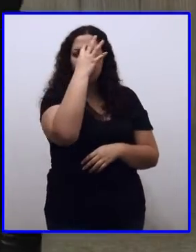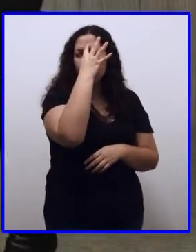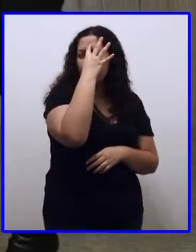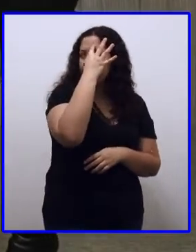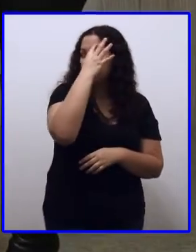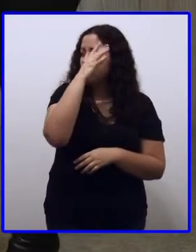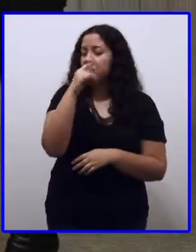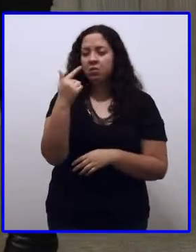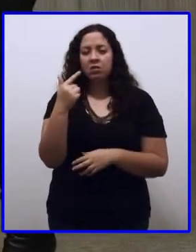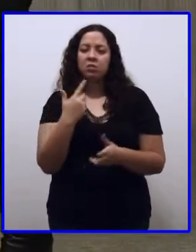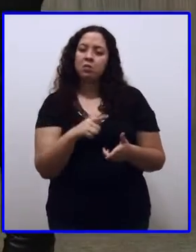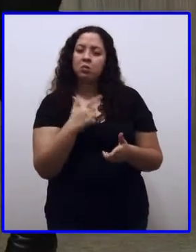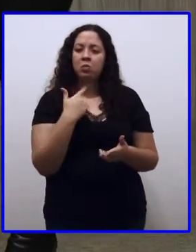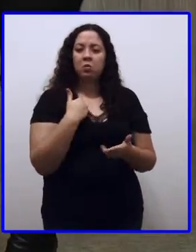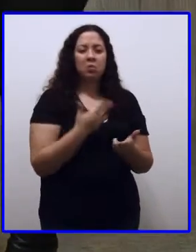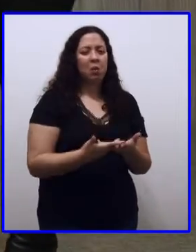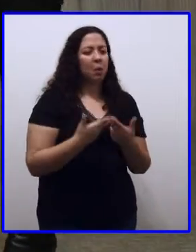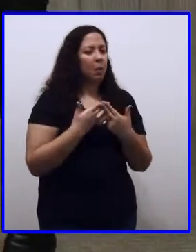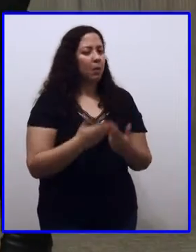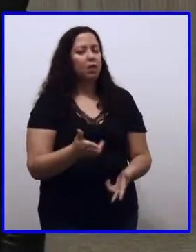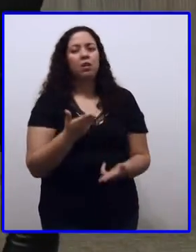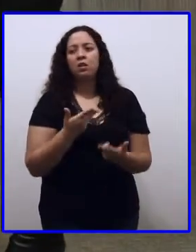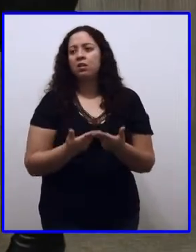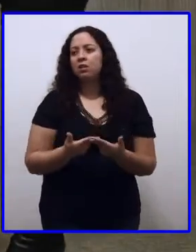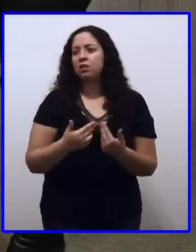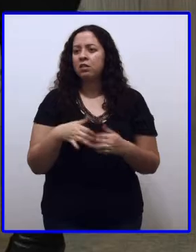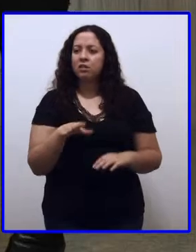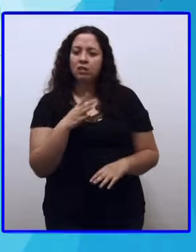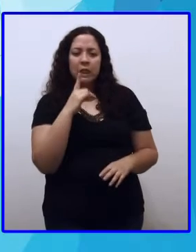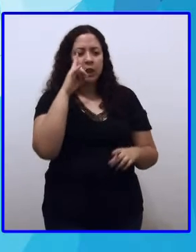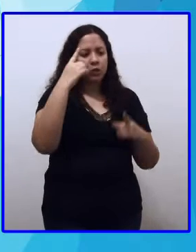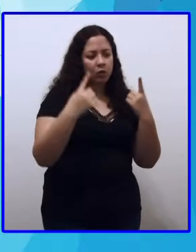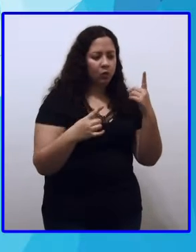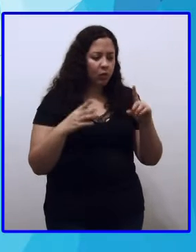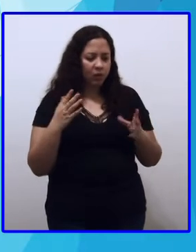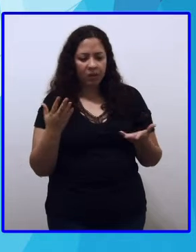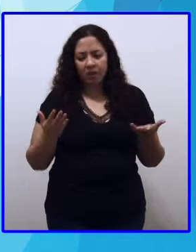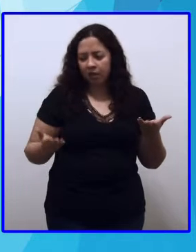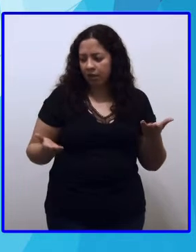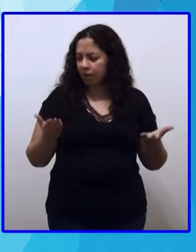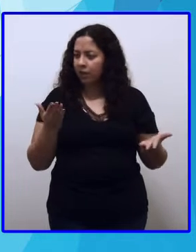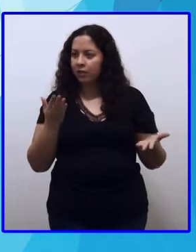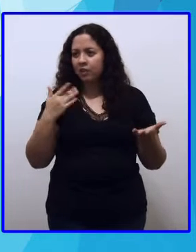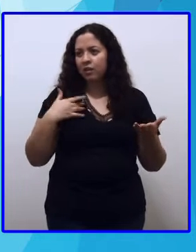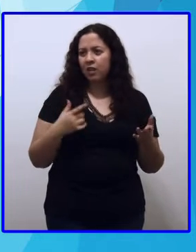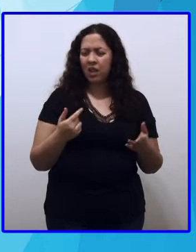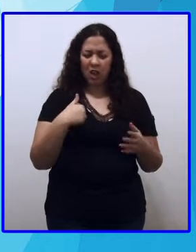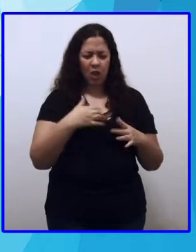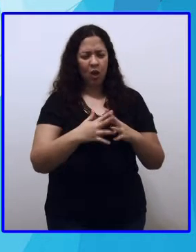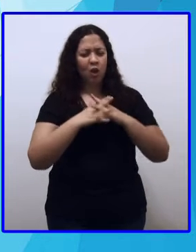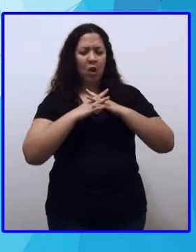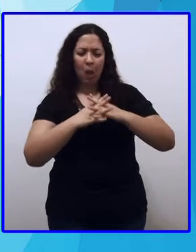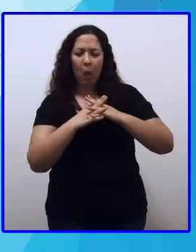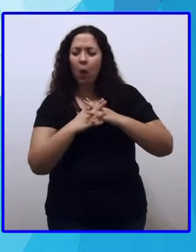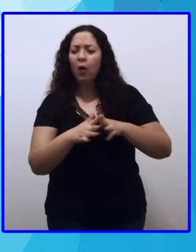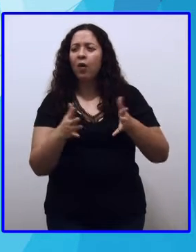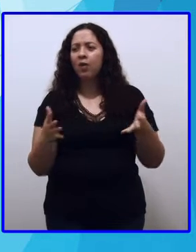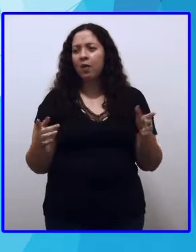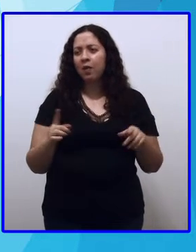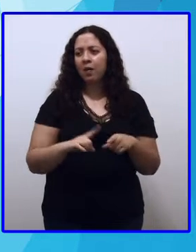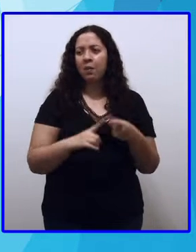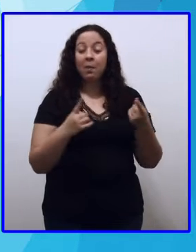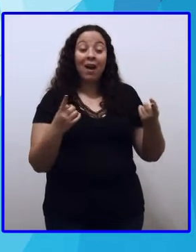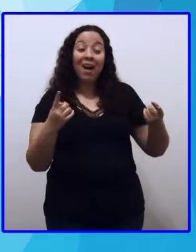impaciente e indeciso. Ainda estou confuso, só que